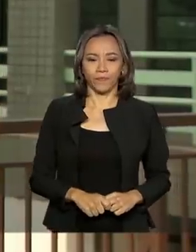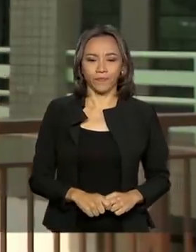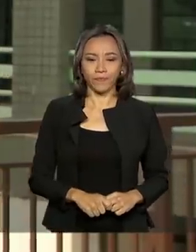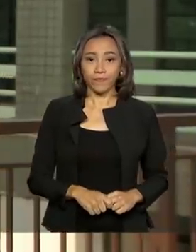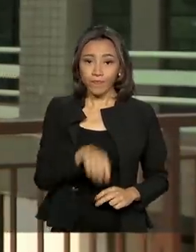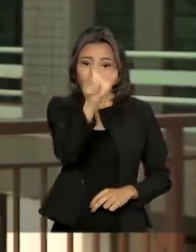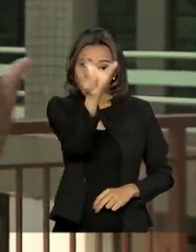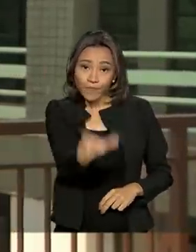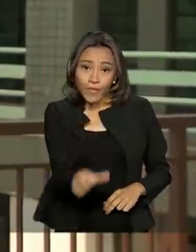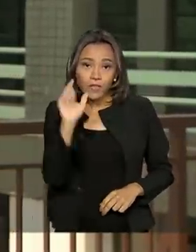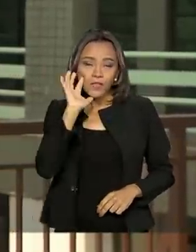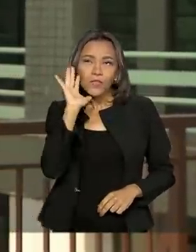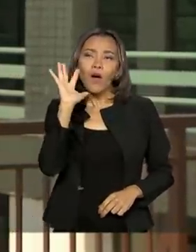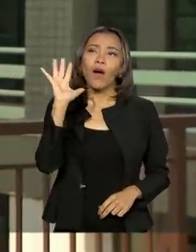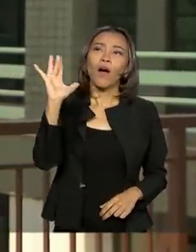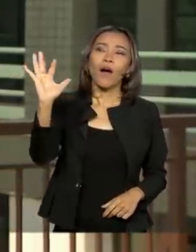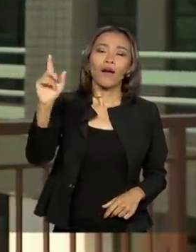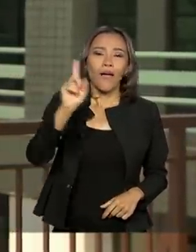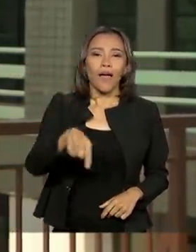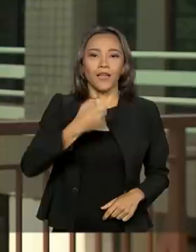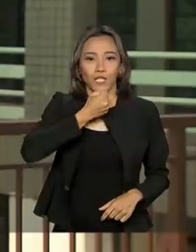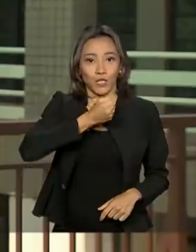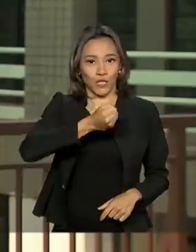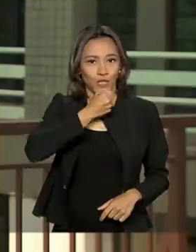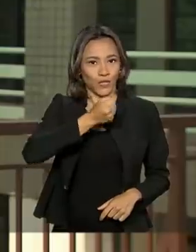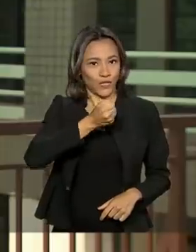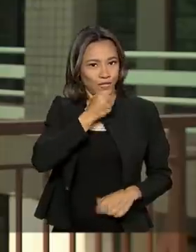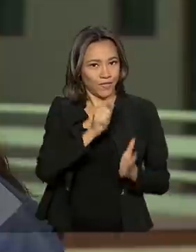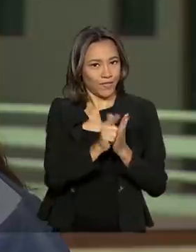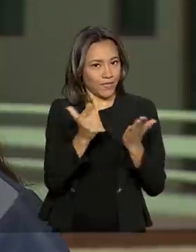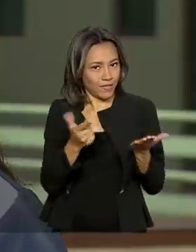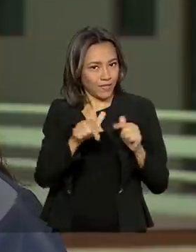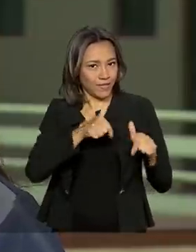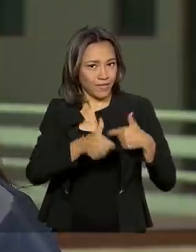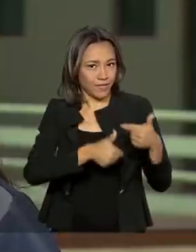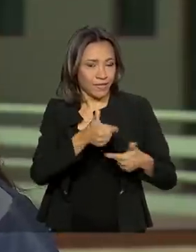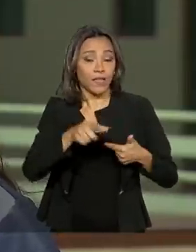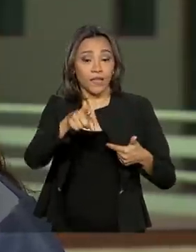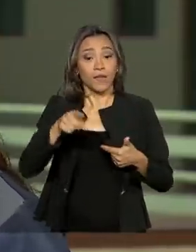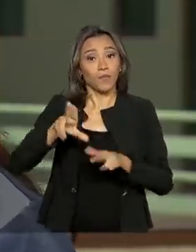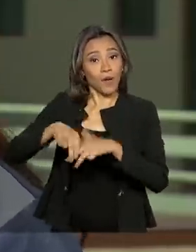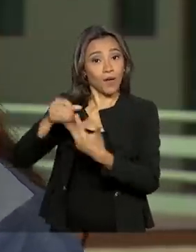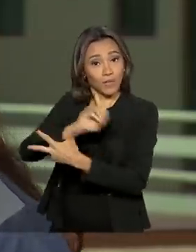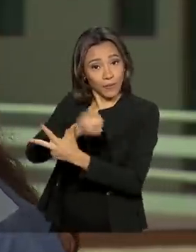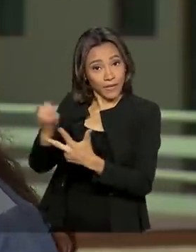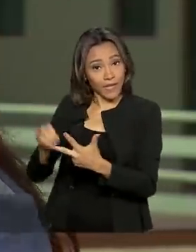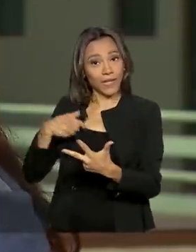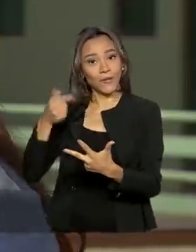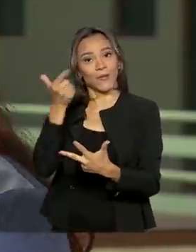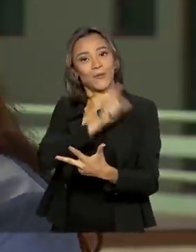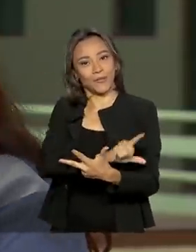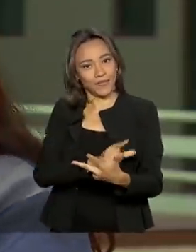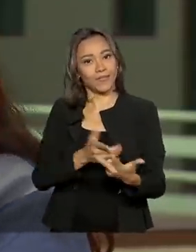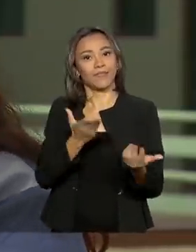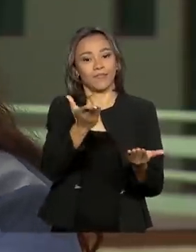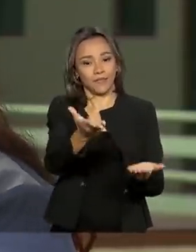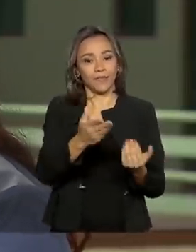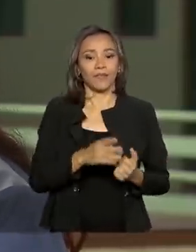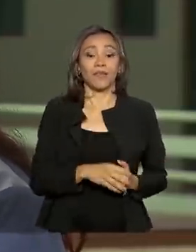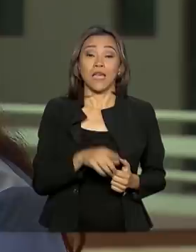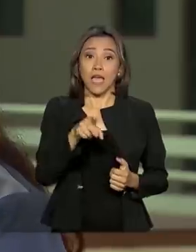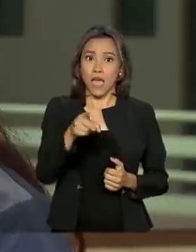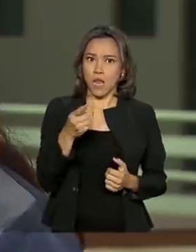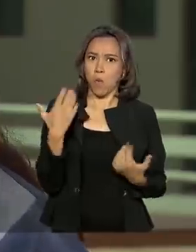O sonho de Ellen era ser jornalista e, por meio do Enem, ela transformou esse sonho em realidade. A alta